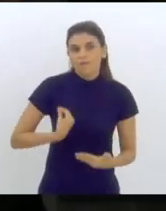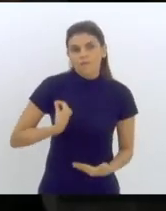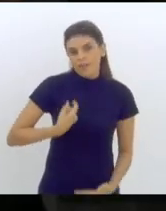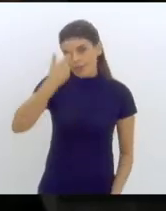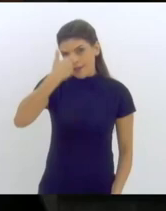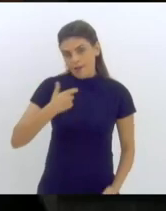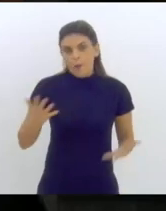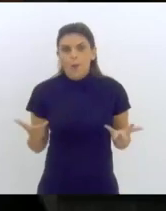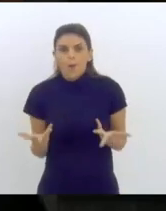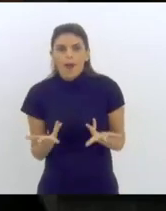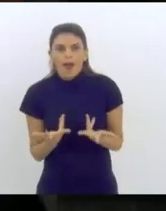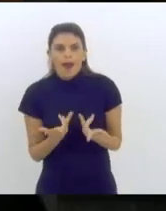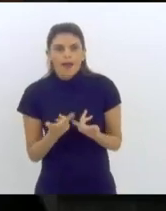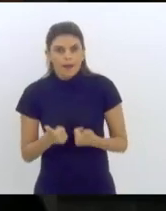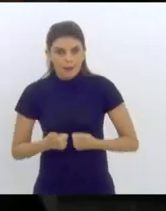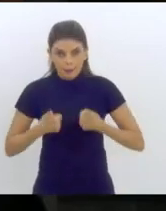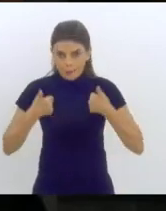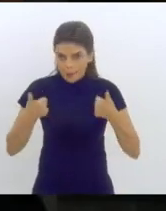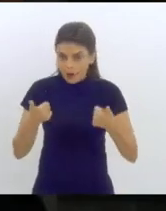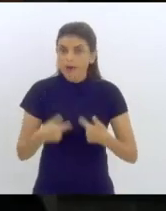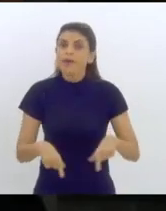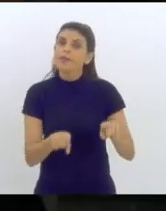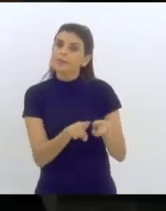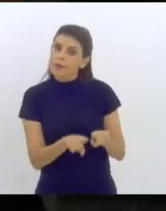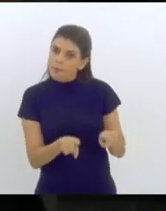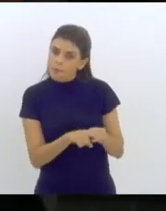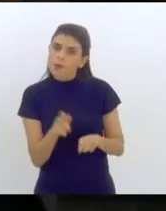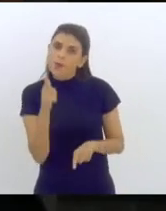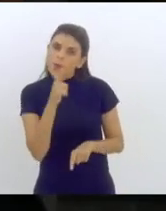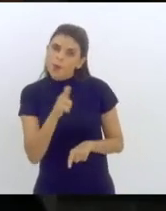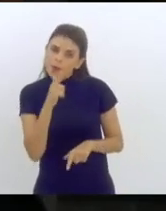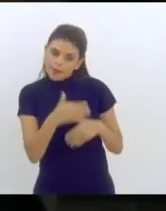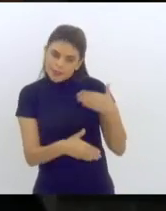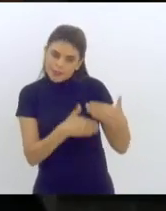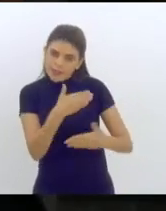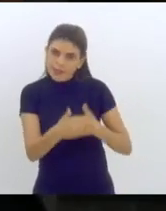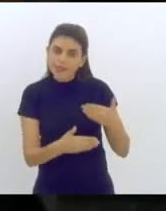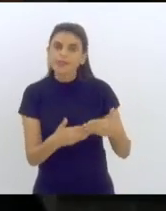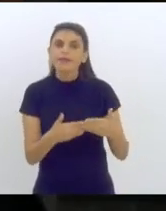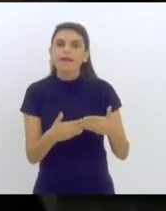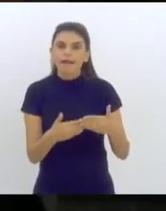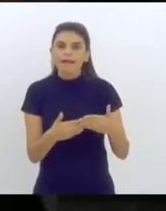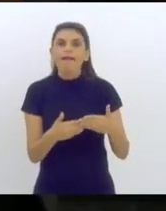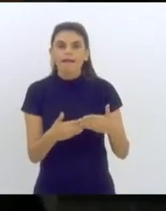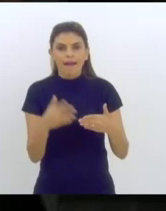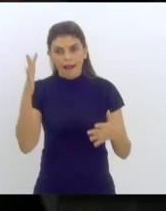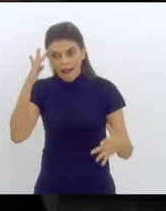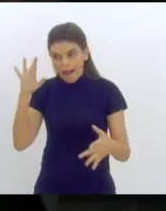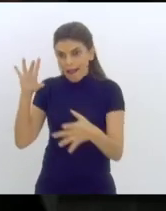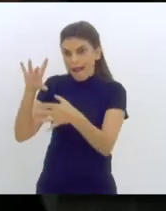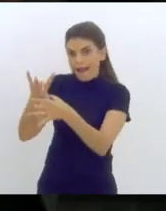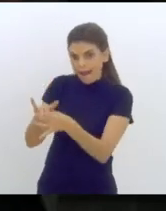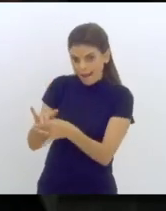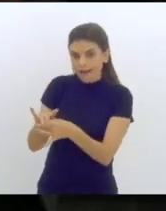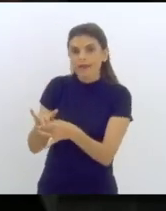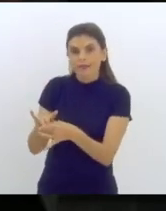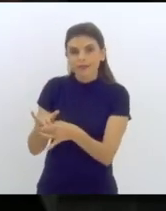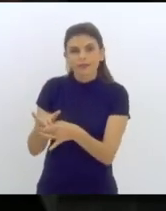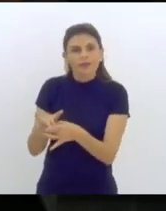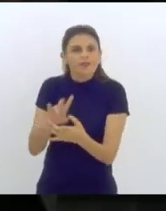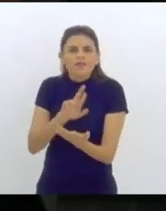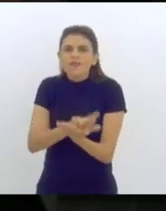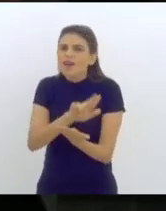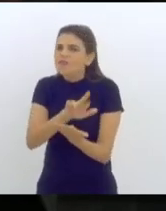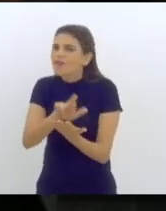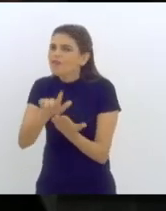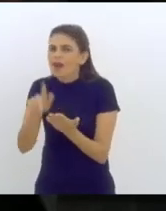mas também se associa a tantas